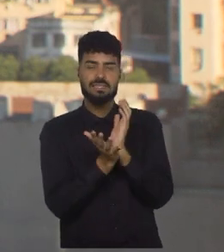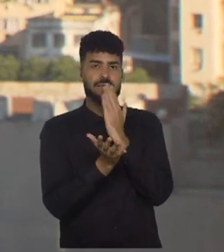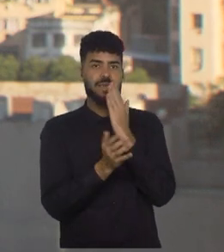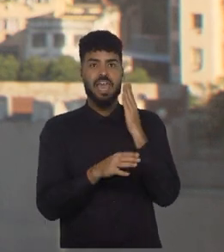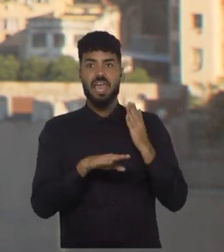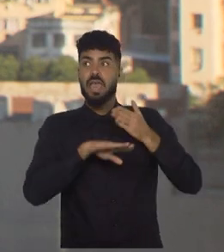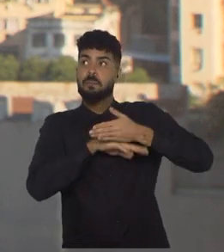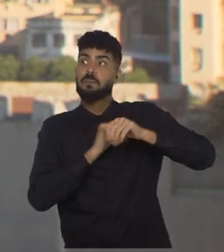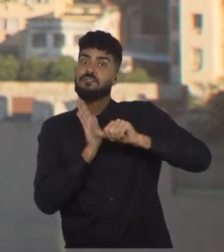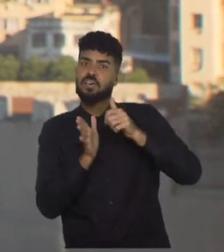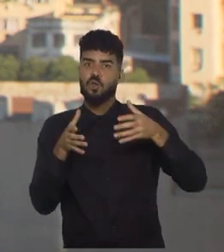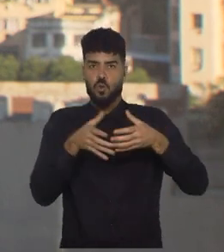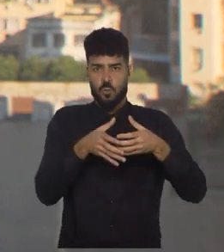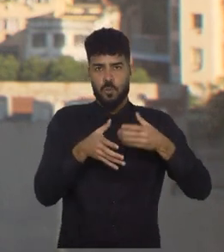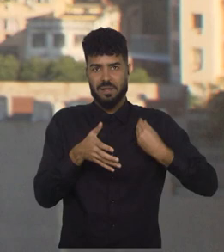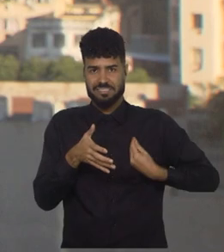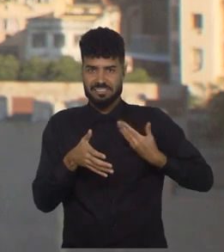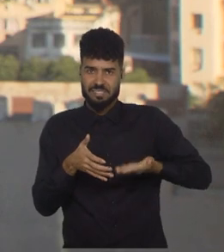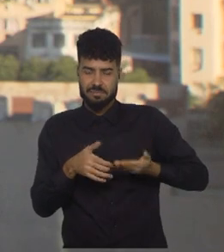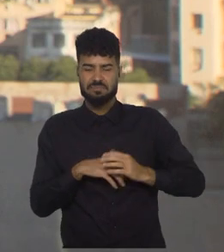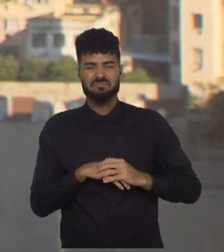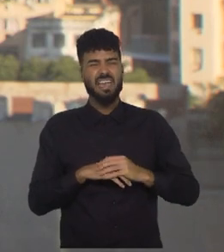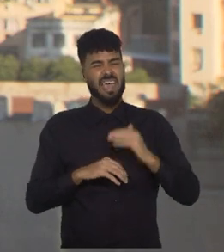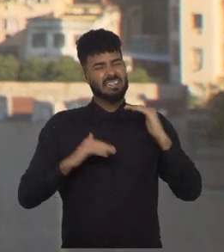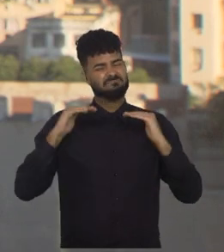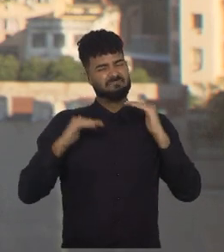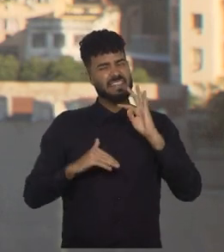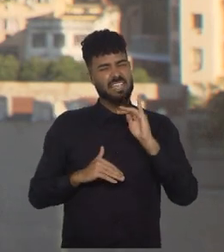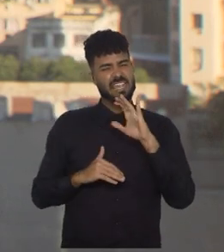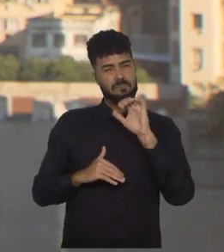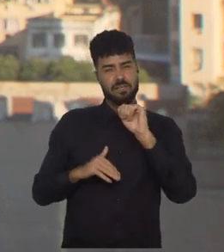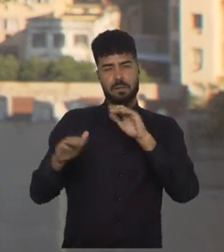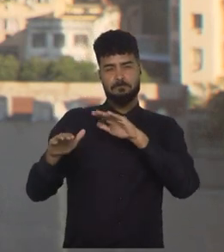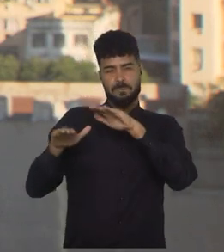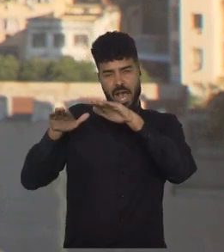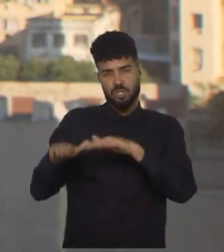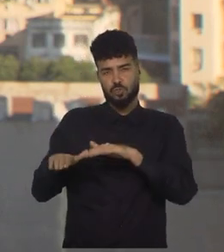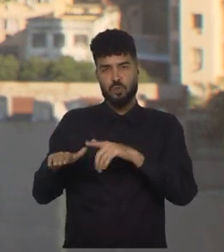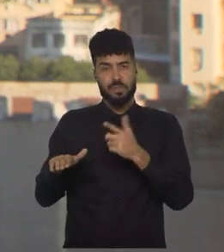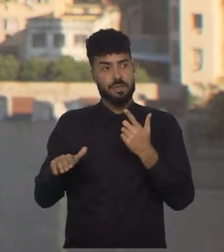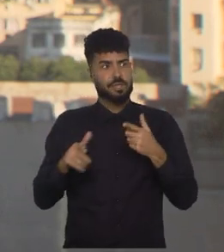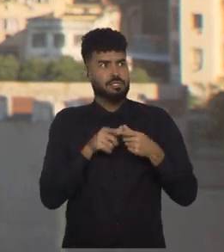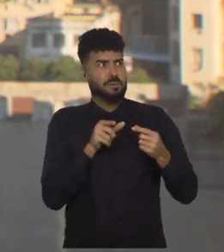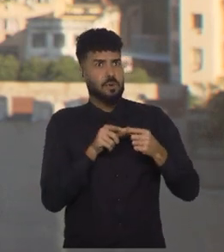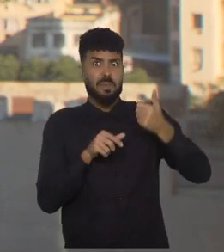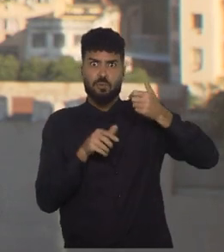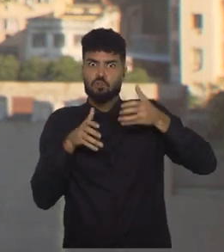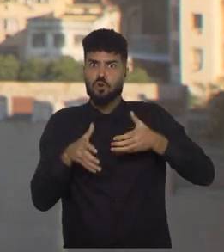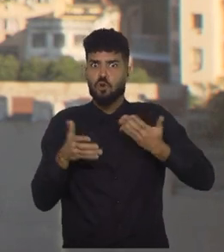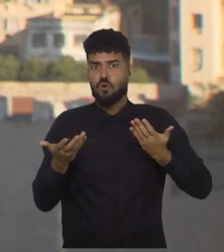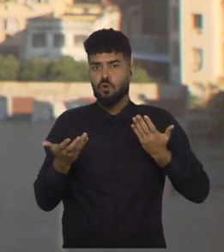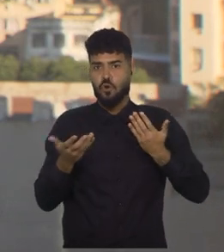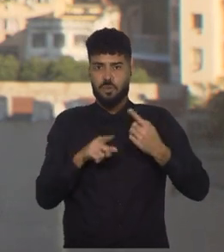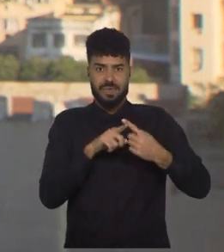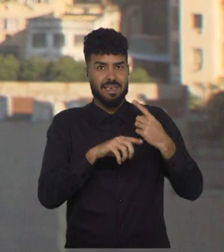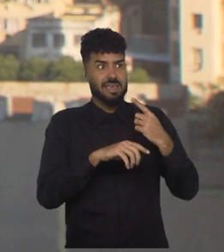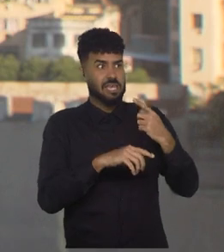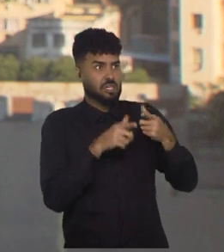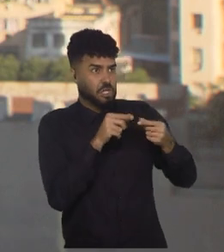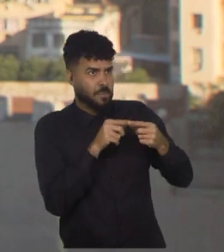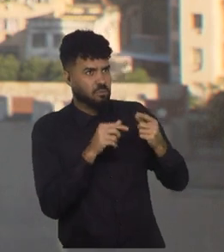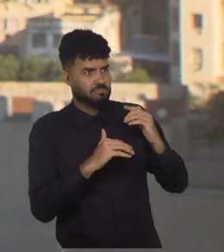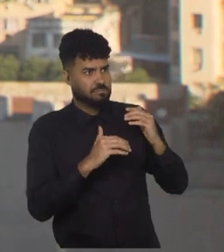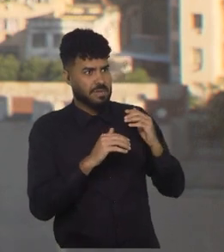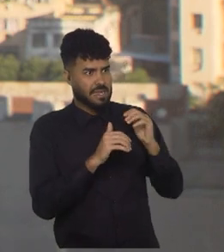seleção que ainda, tecnicamente, vai estar abaixo, ainda mais enfrentando o Japão no primeiro jogo, que além de ser um adversário